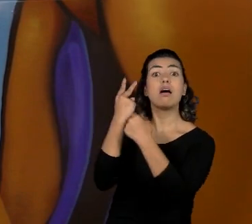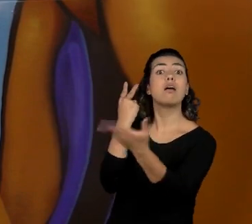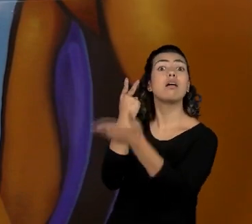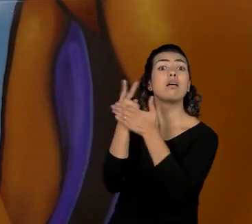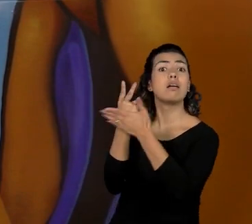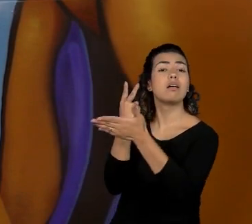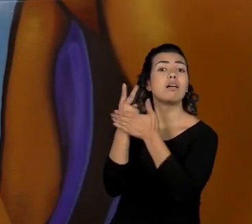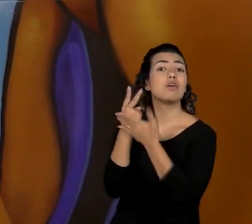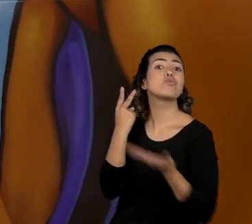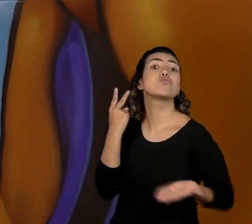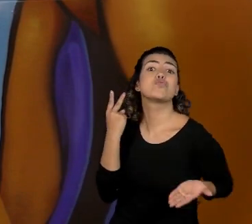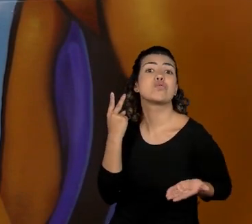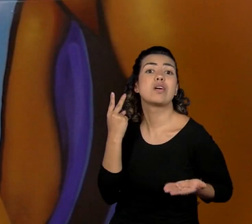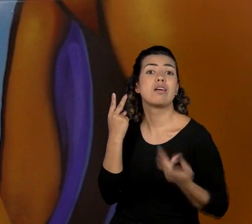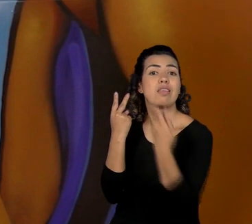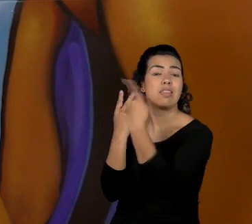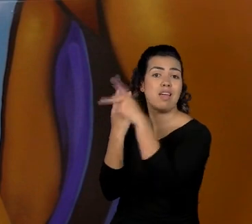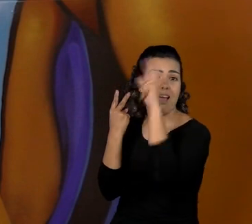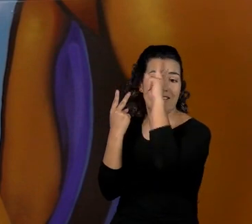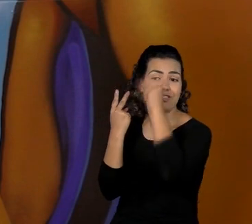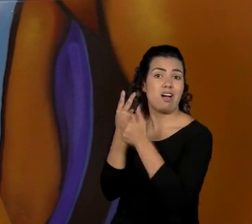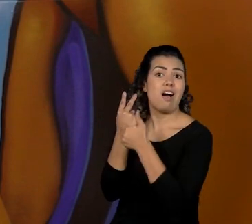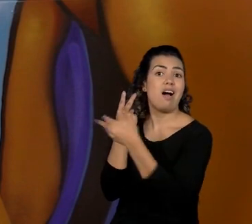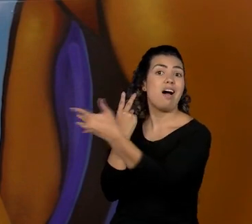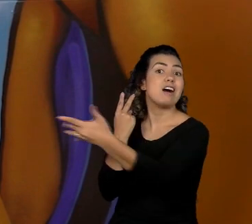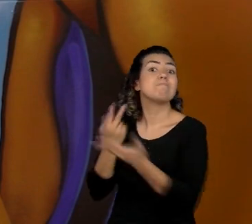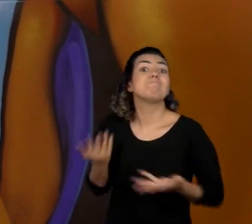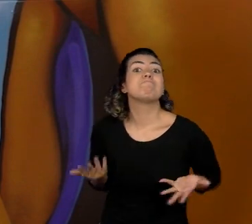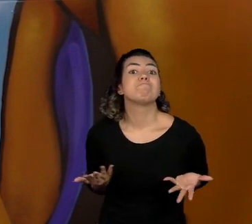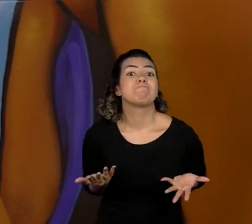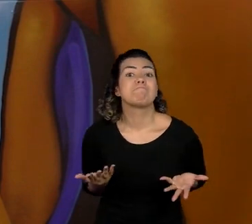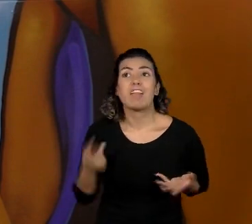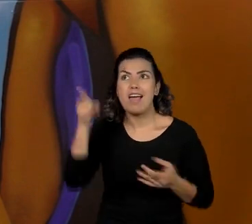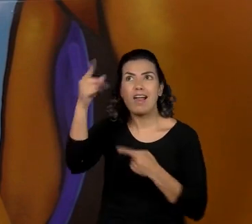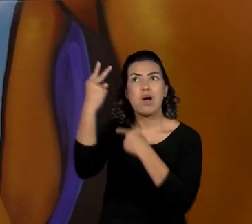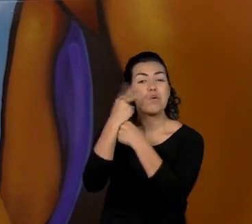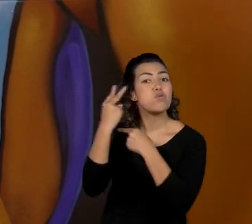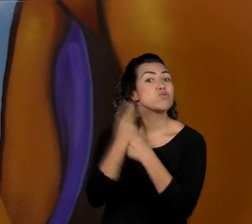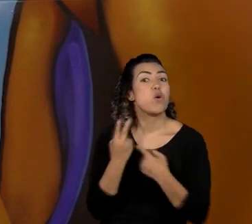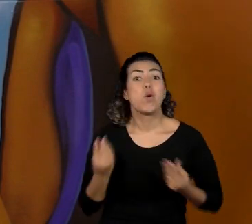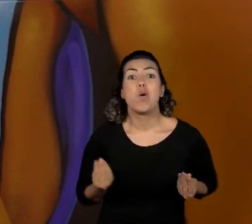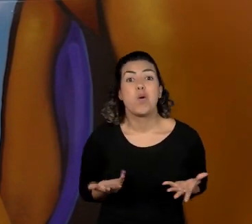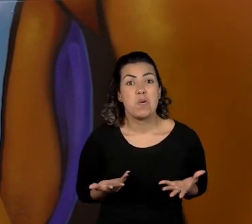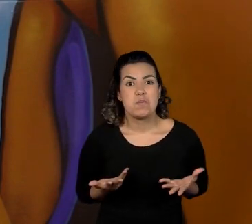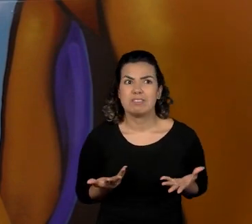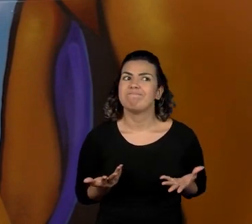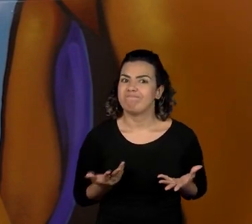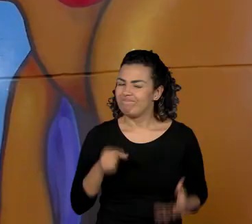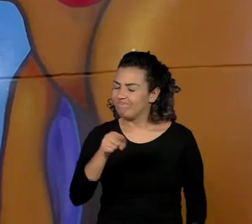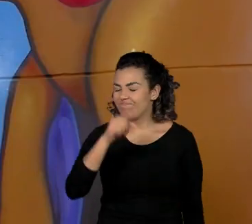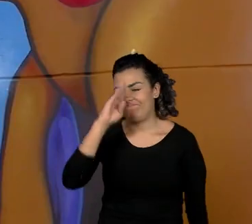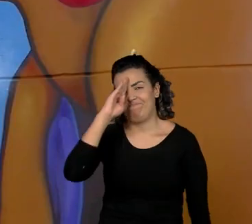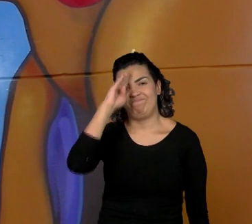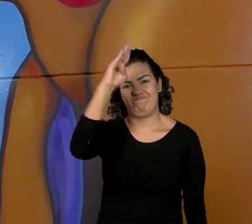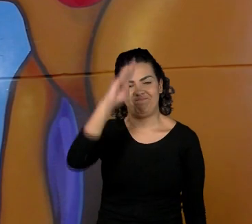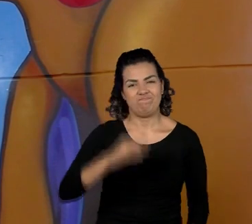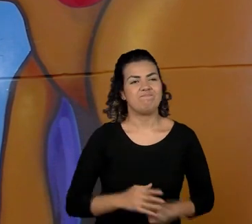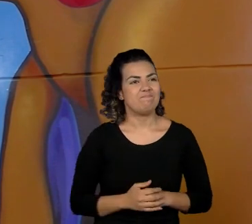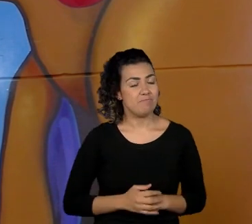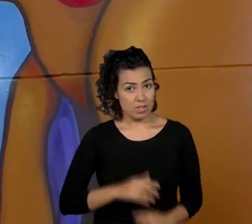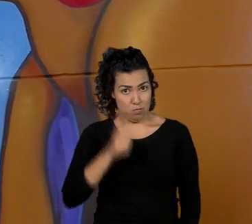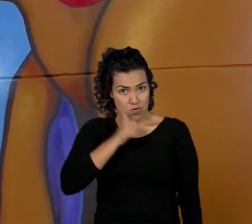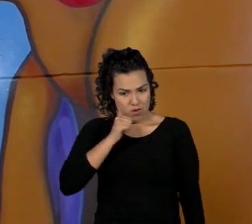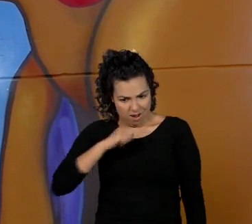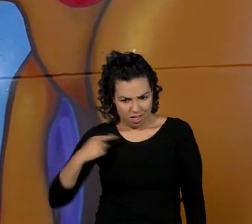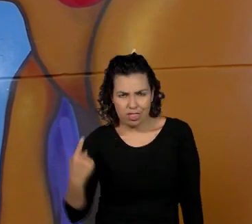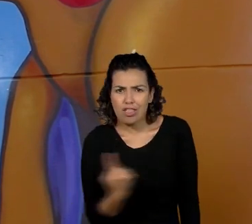vida. O que constrói essa mulher que me cuida? Esse foi o ponto principal. Nós, mulheres, somos